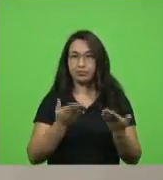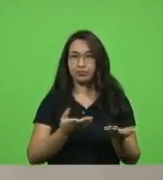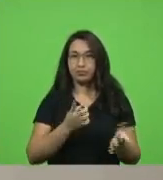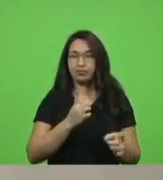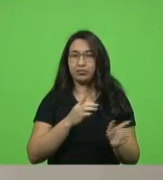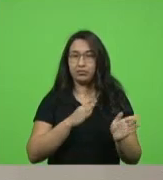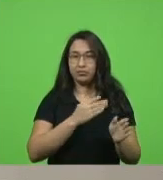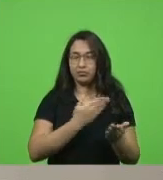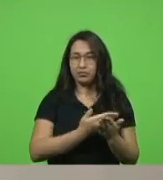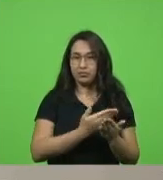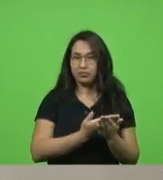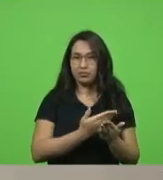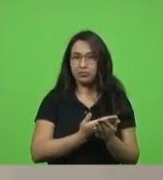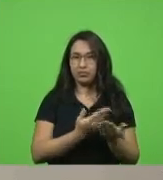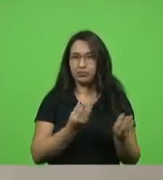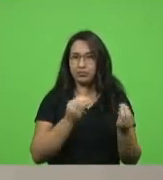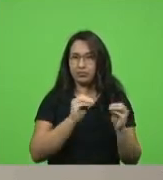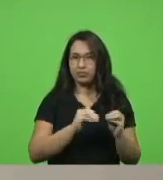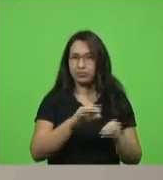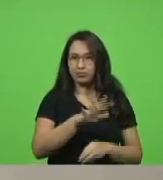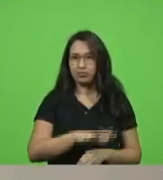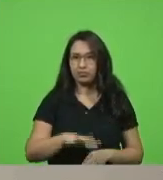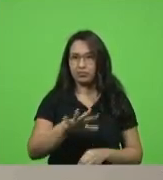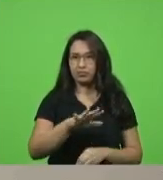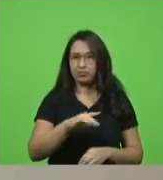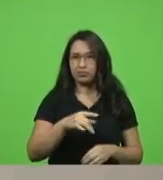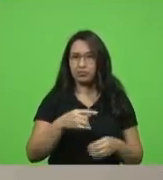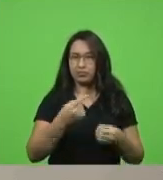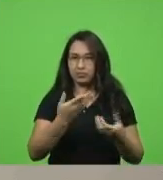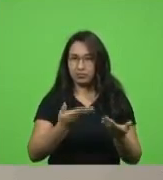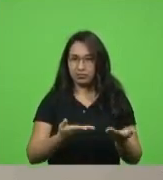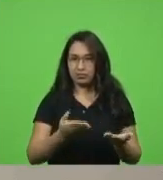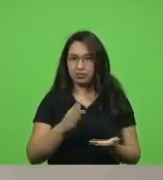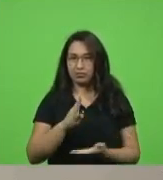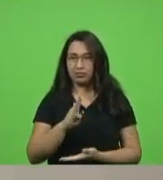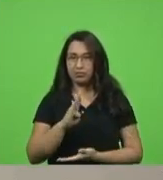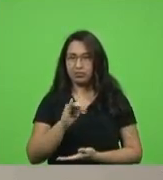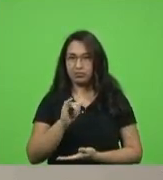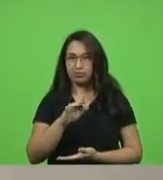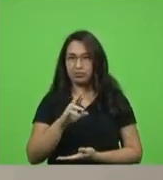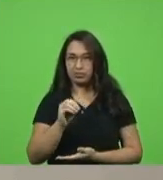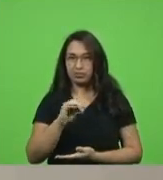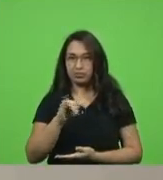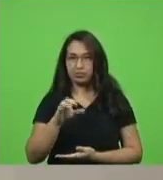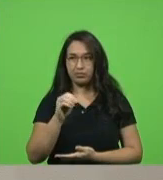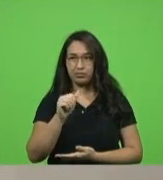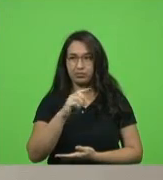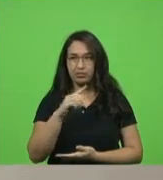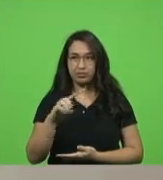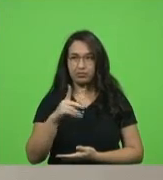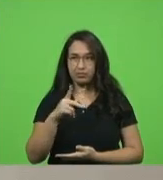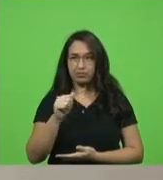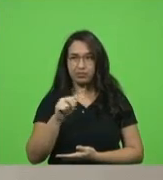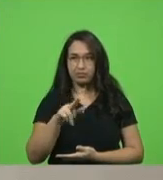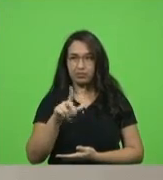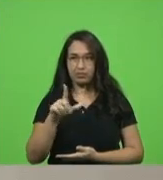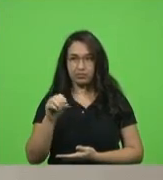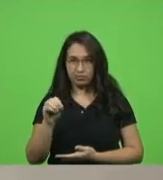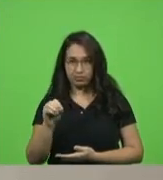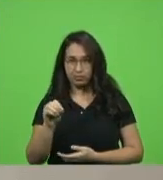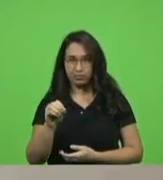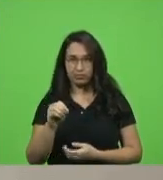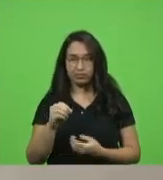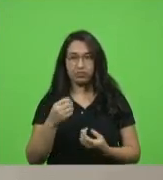ambiental e de vizinhança no bairro João Paulo no município de Florianópolis com a fim de verificar futuras repercussões